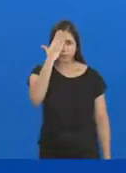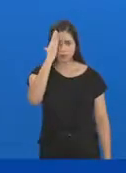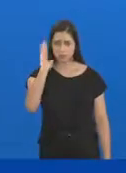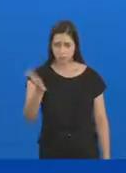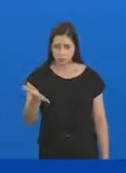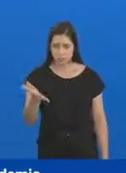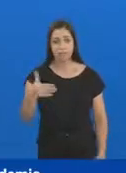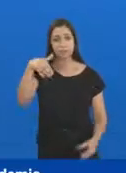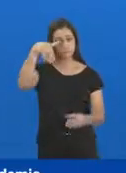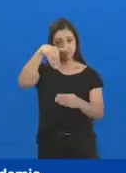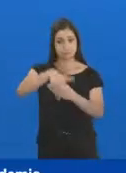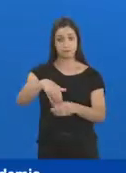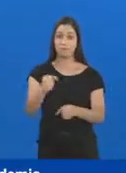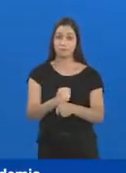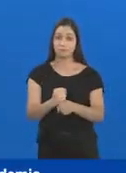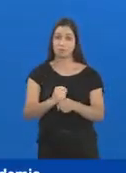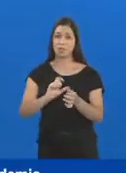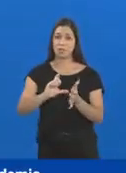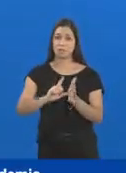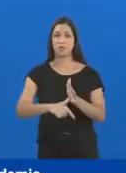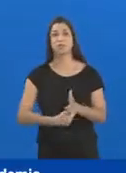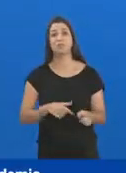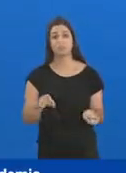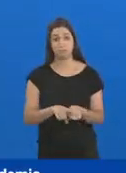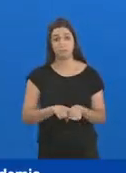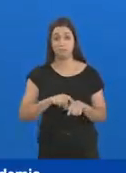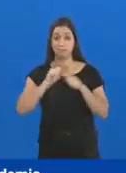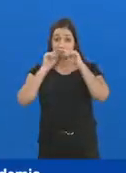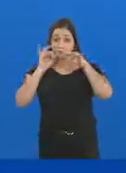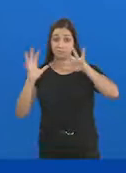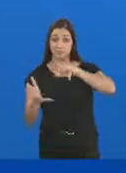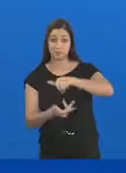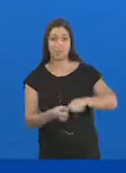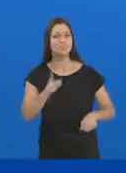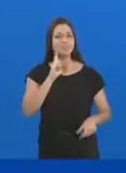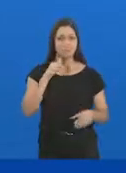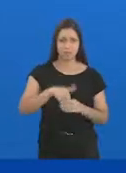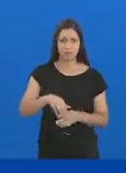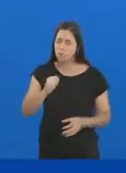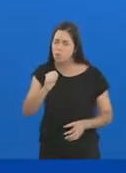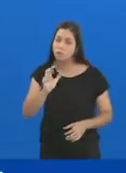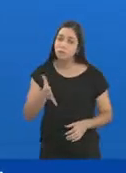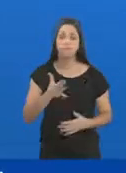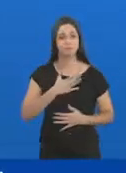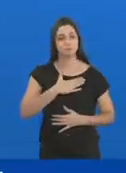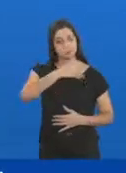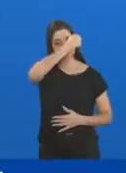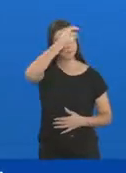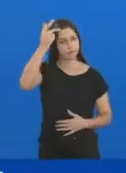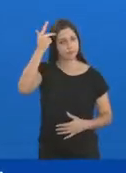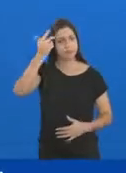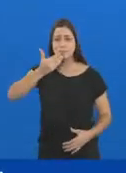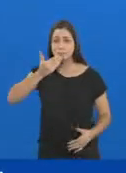vocês sabem, as eleições deste ano foram adiadas devido à pandemia. Mas o dia de votar está chegando. Como prefeito,